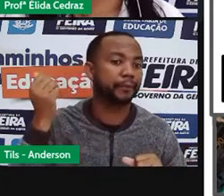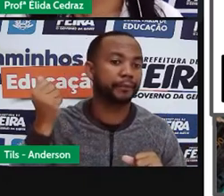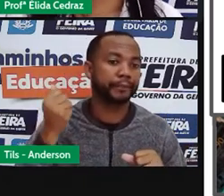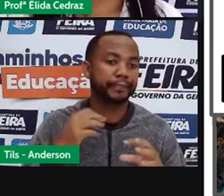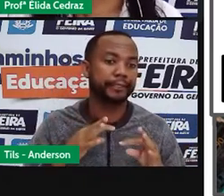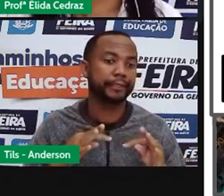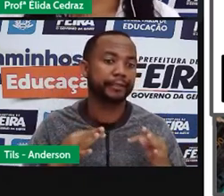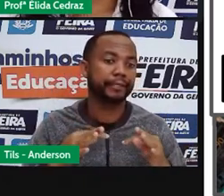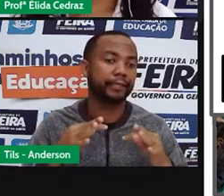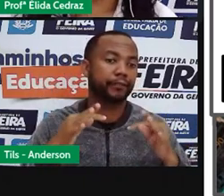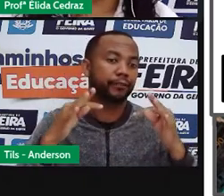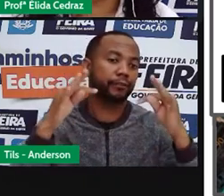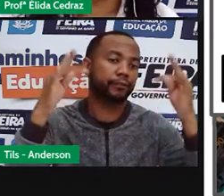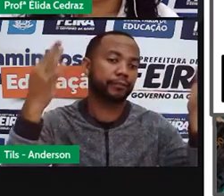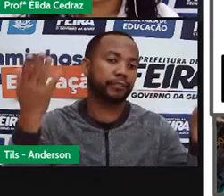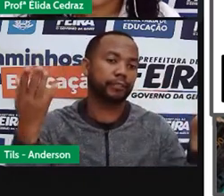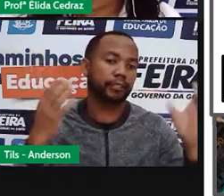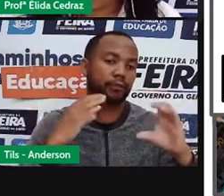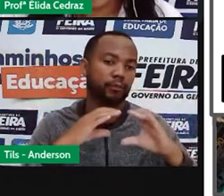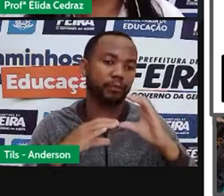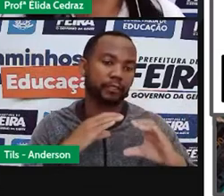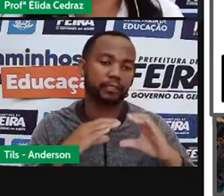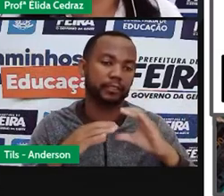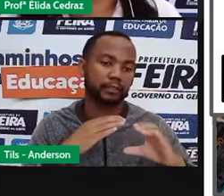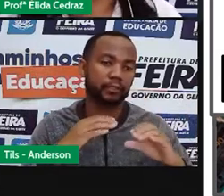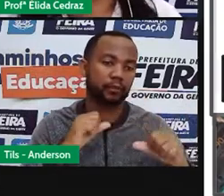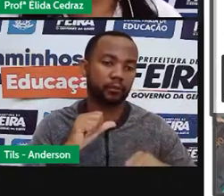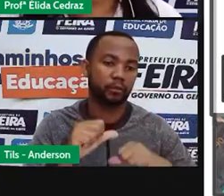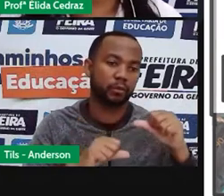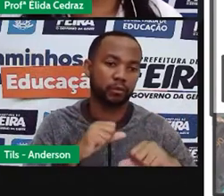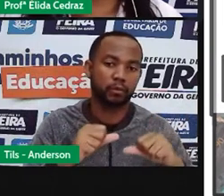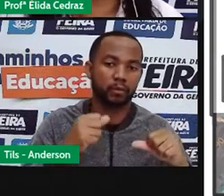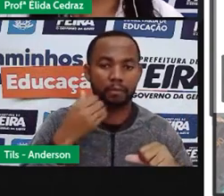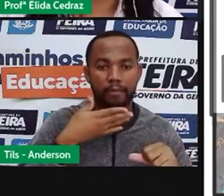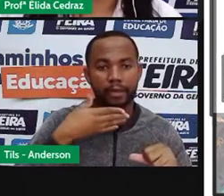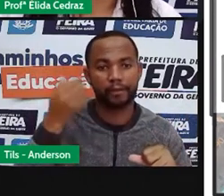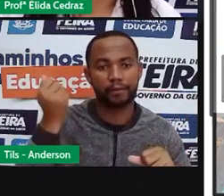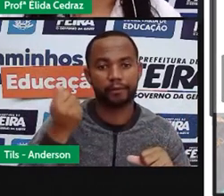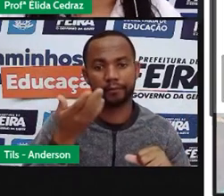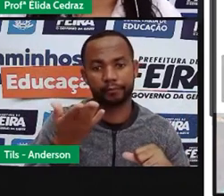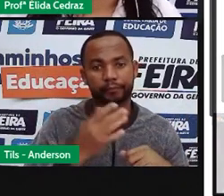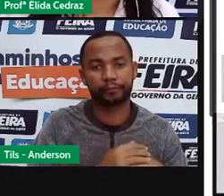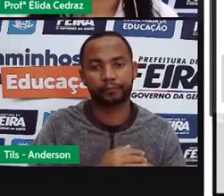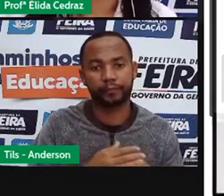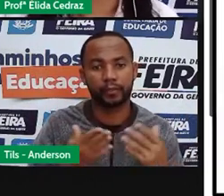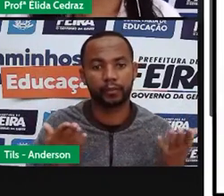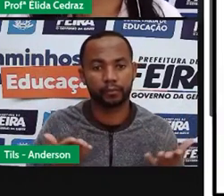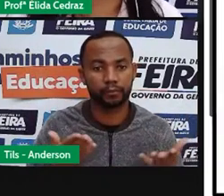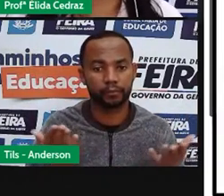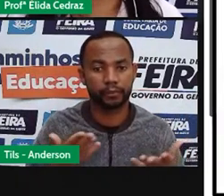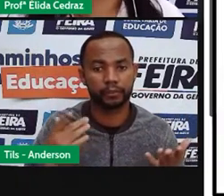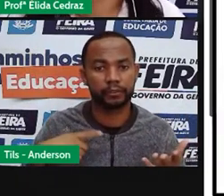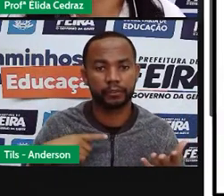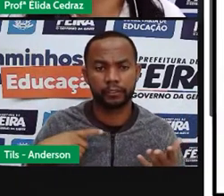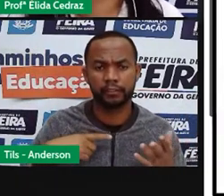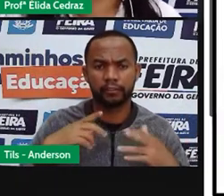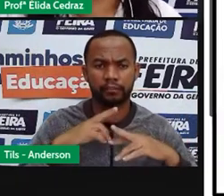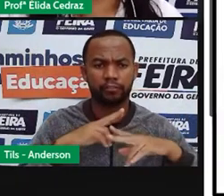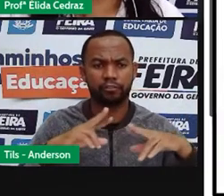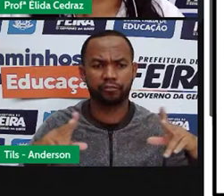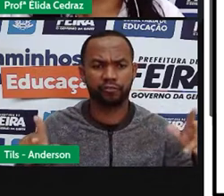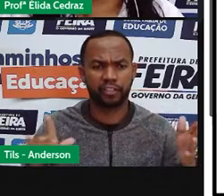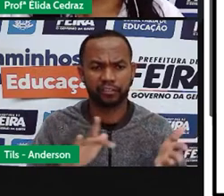dessas ferramentas da comunicação. E elas evoluíram. Hoje, nós temos as plataformas